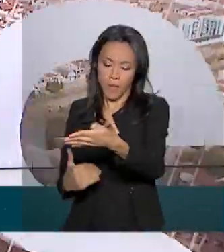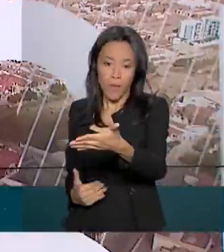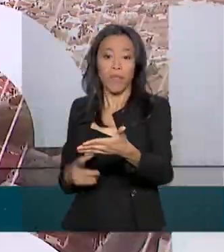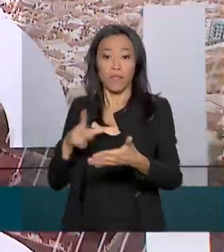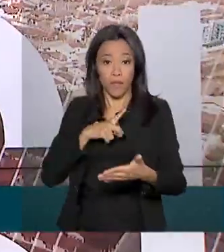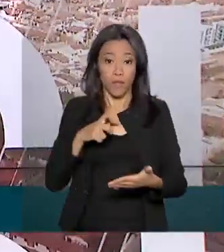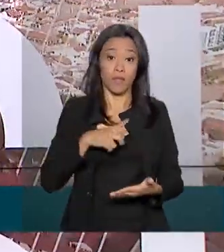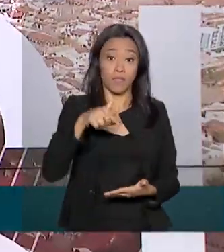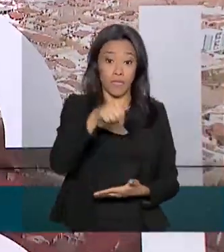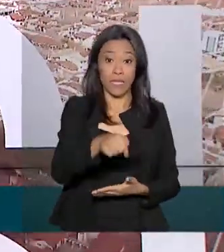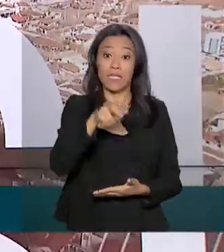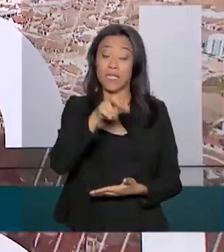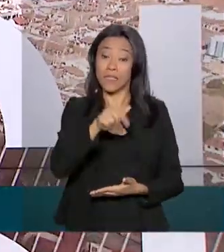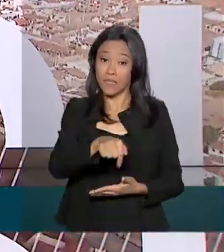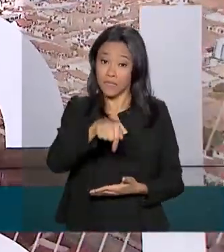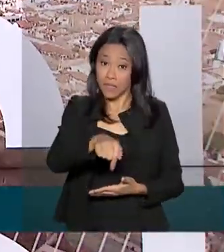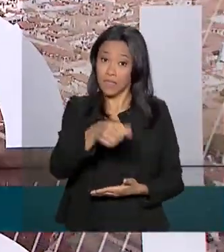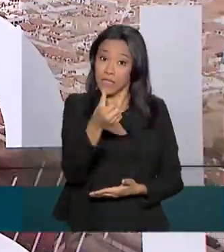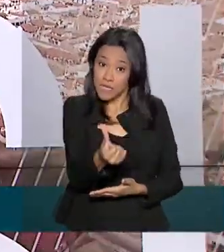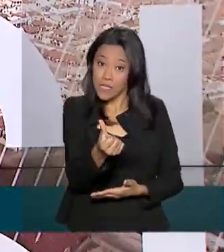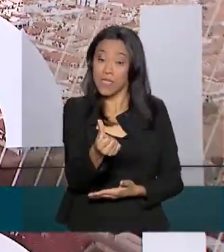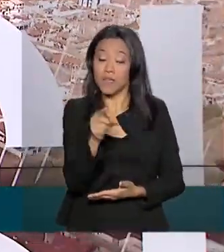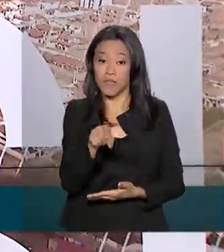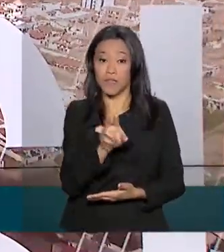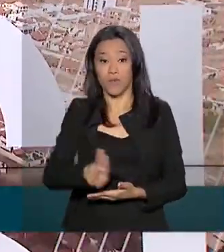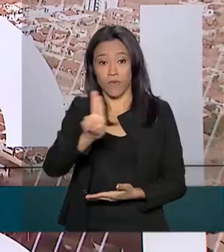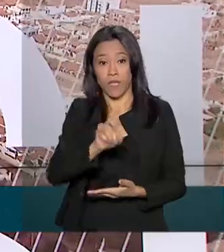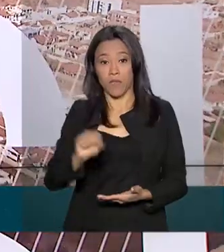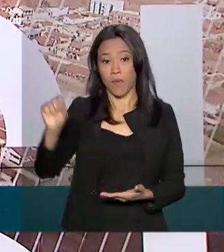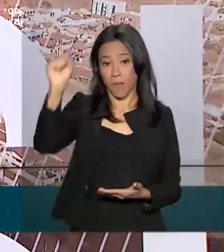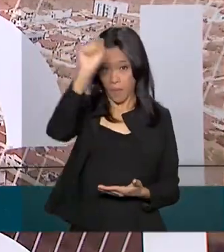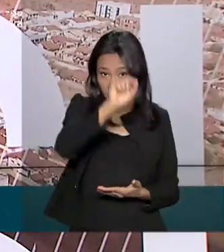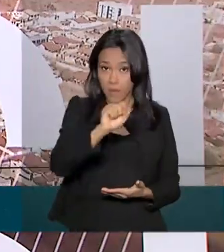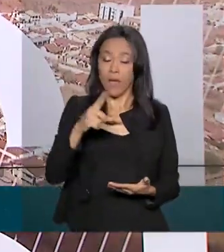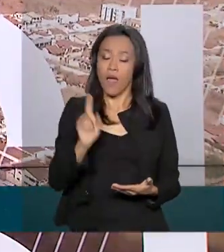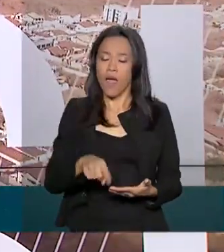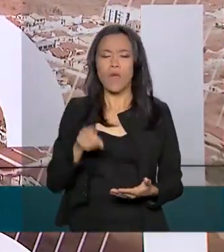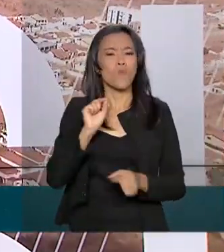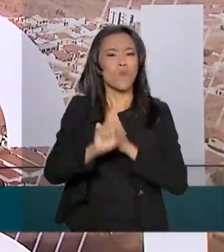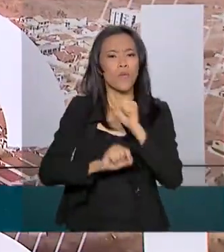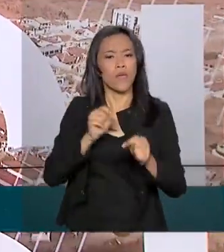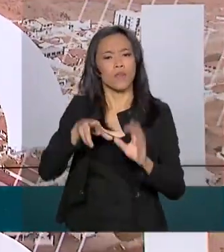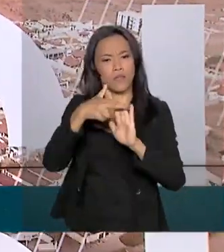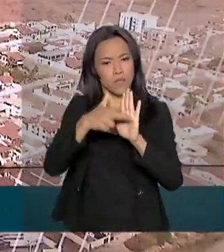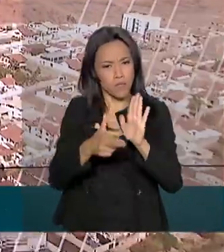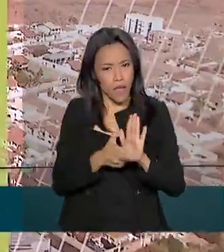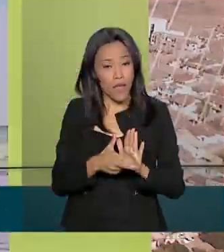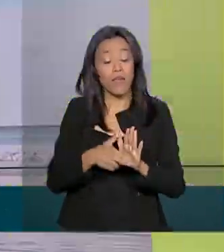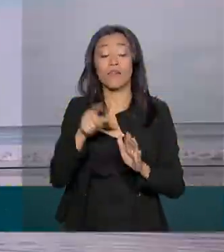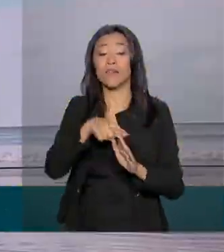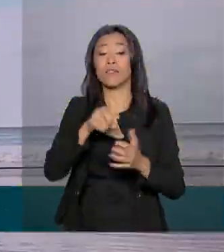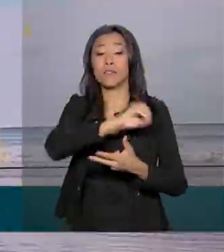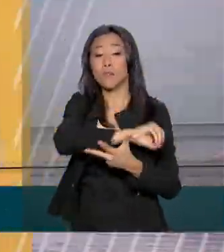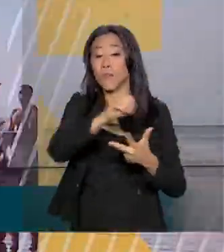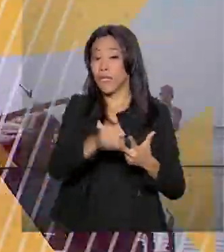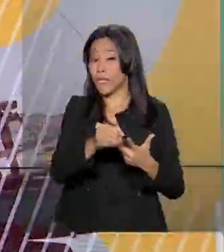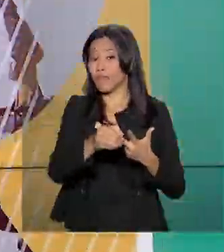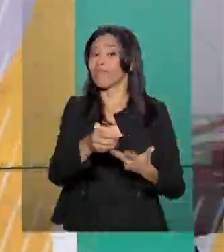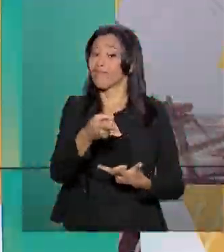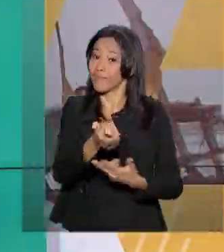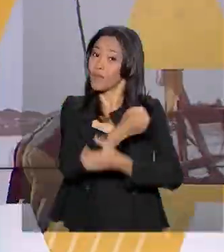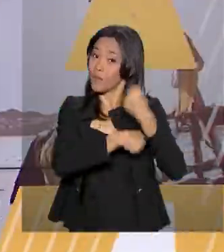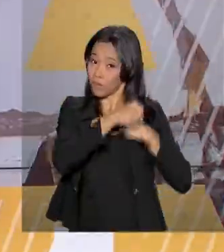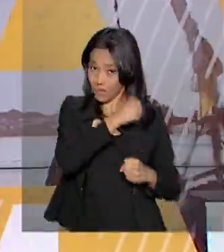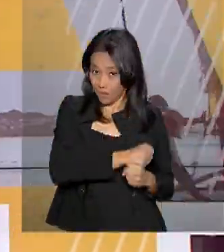76 instituições públicas de ensino em todo o país. A seleção é feita com base no desempenho no Exame Nacional do Ensino Médio, o Enem,